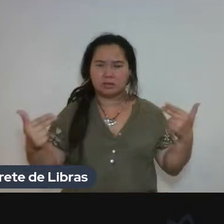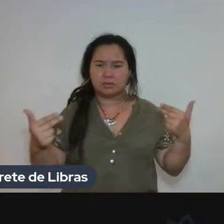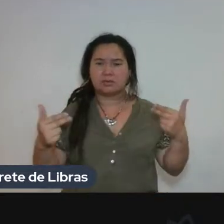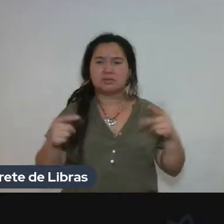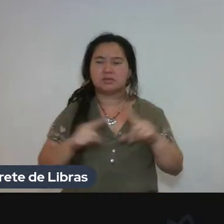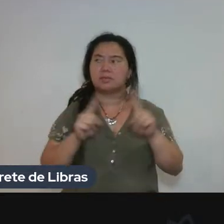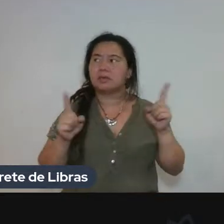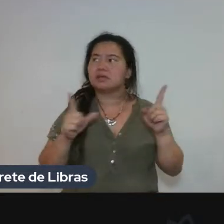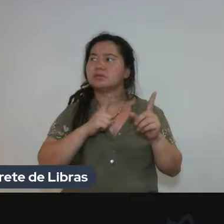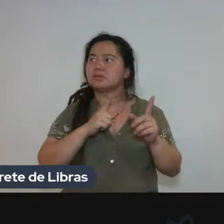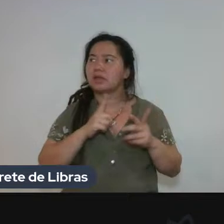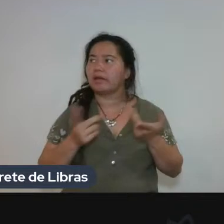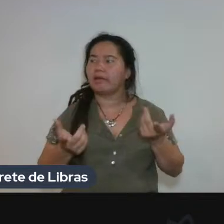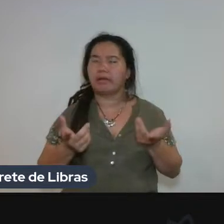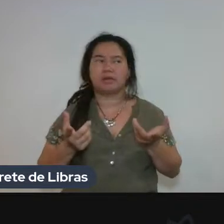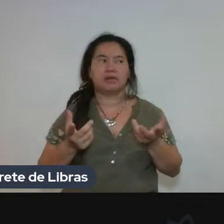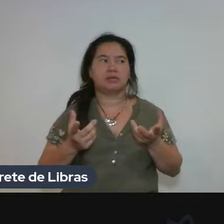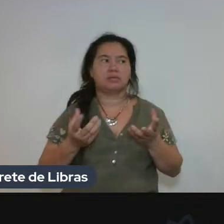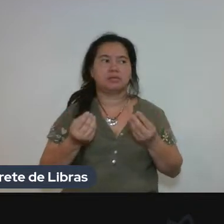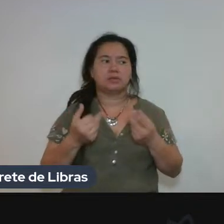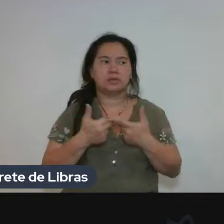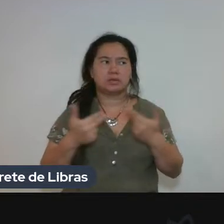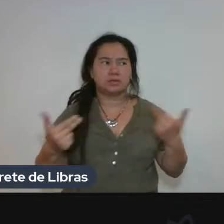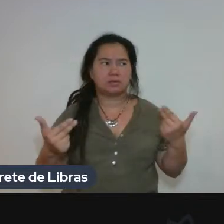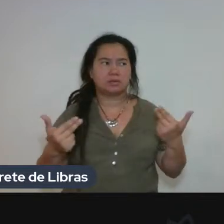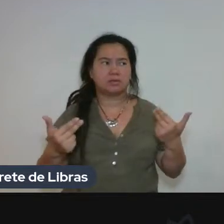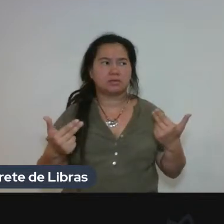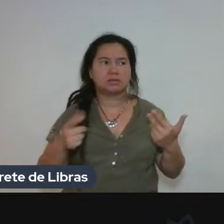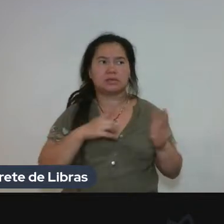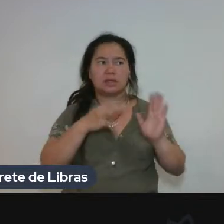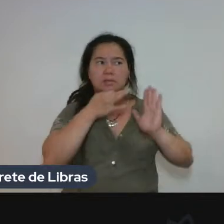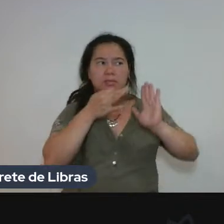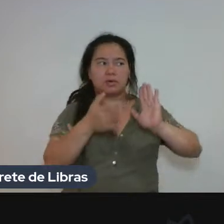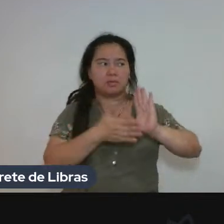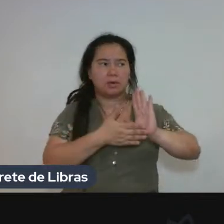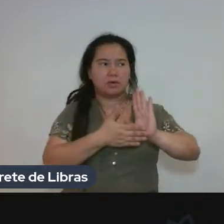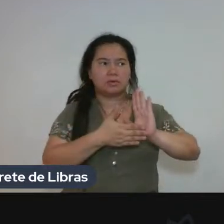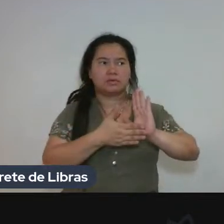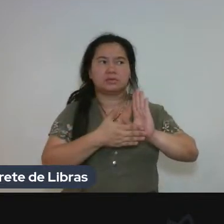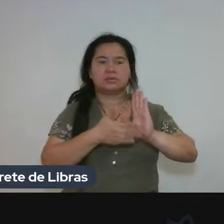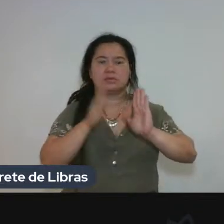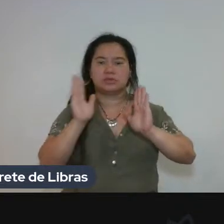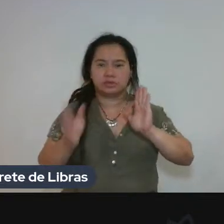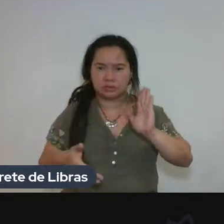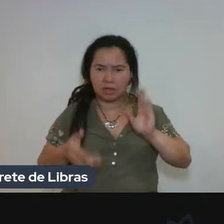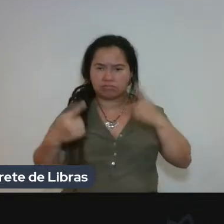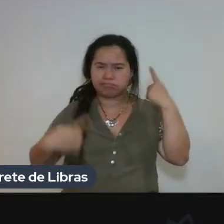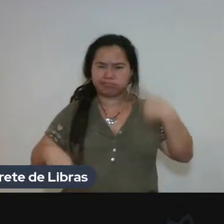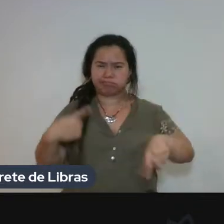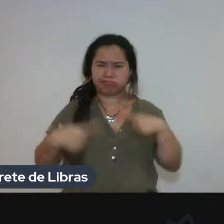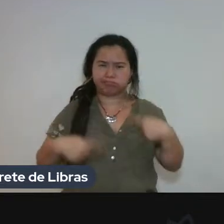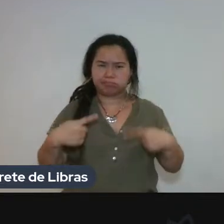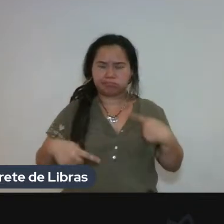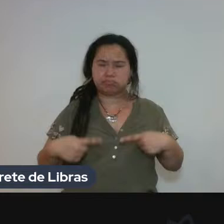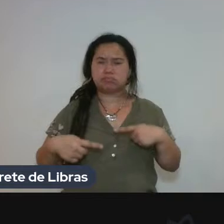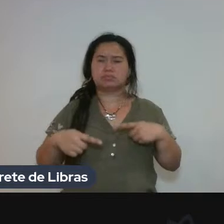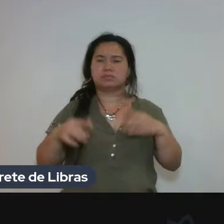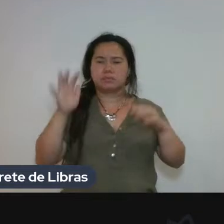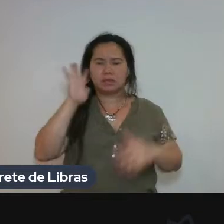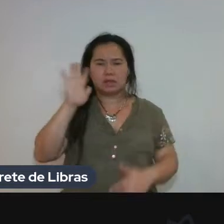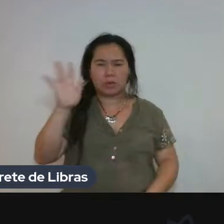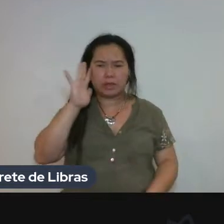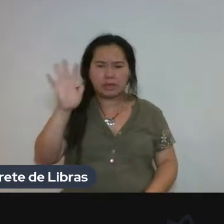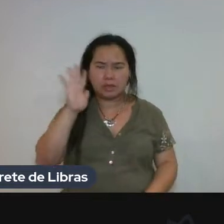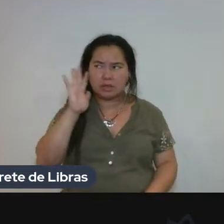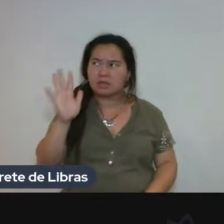contabilidade, é uma proposta que foi até bastante discutida, teoricamente.